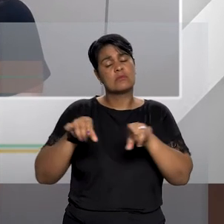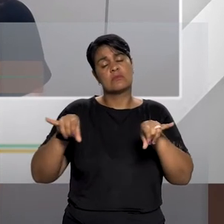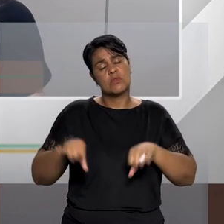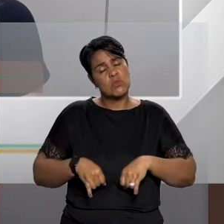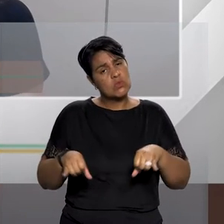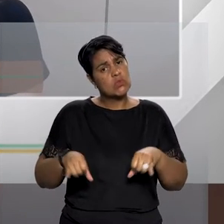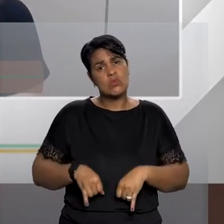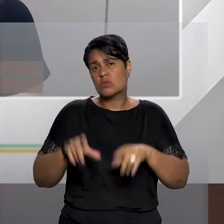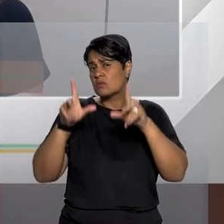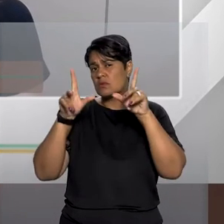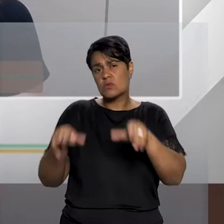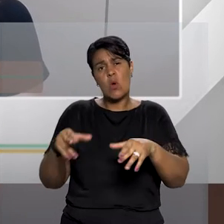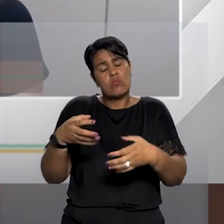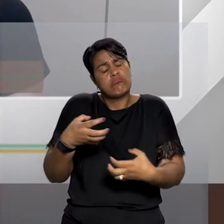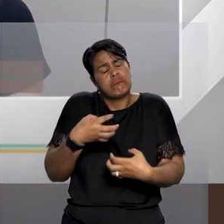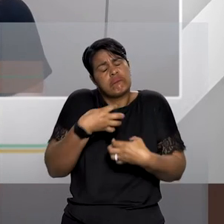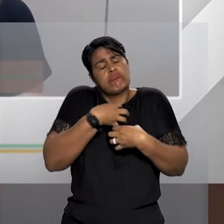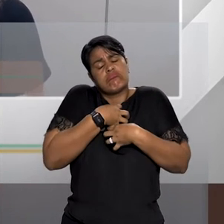essa dor que é uma dor